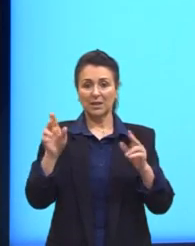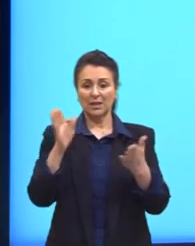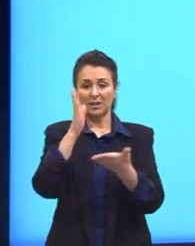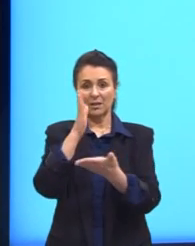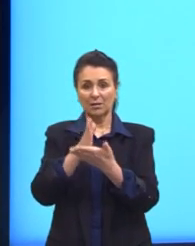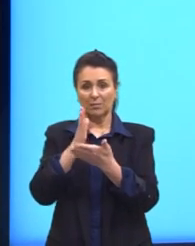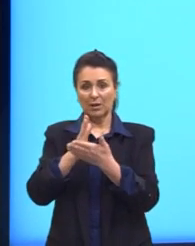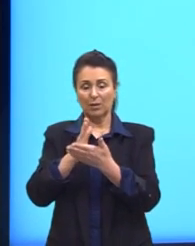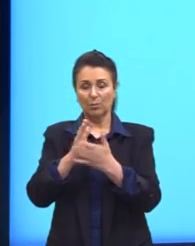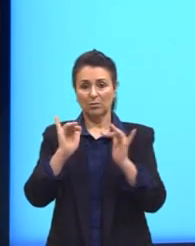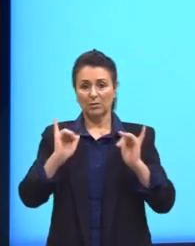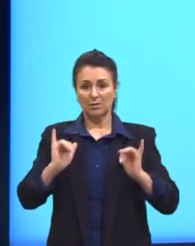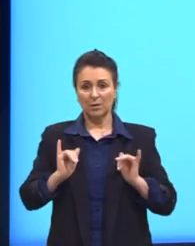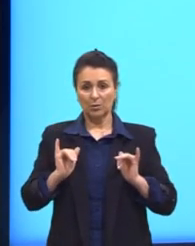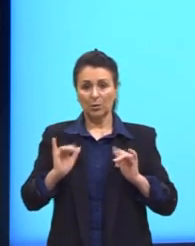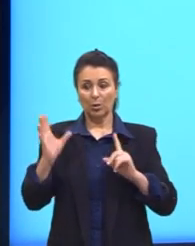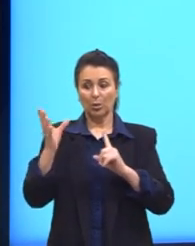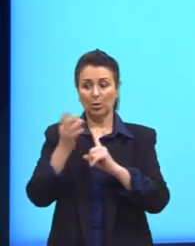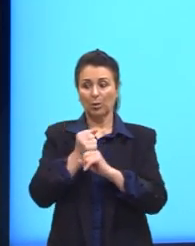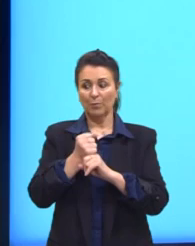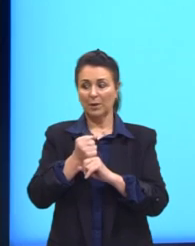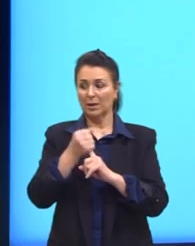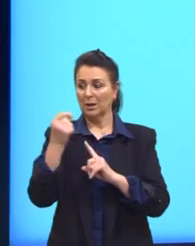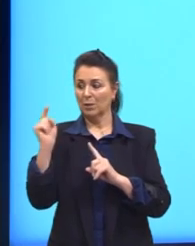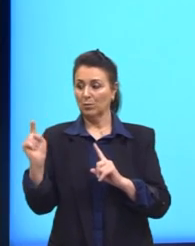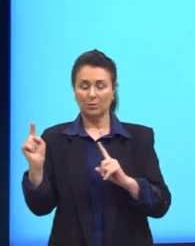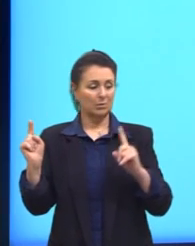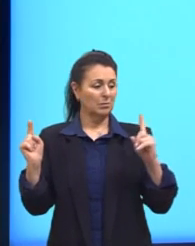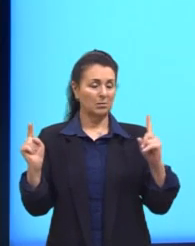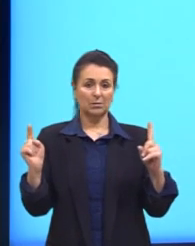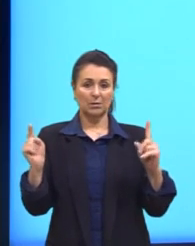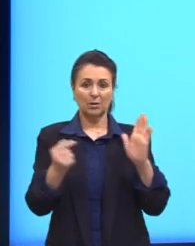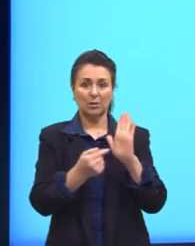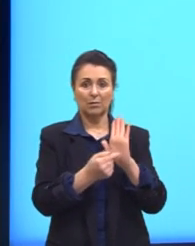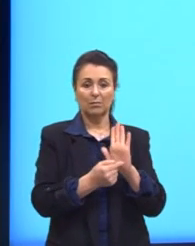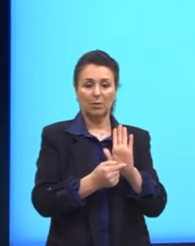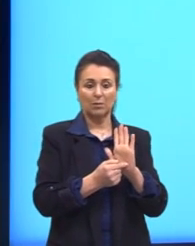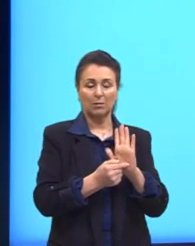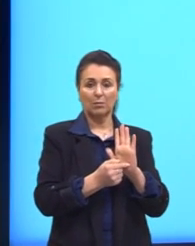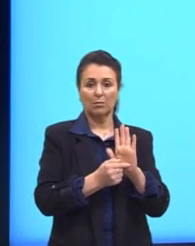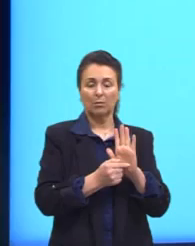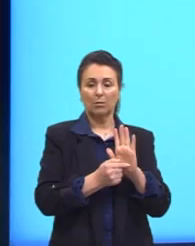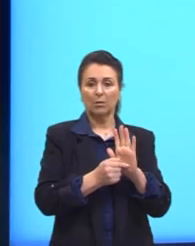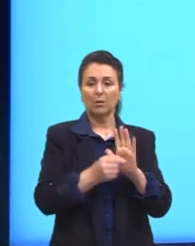dominação vão determinar quais as posições sociais daqueles seres.